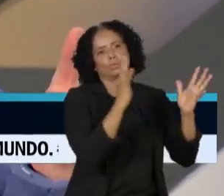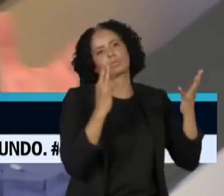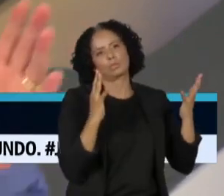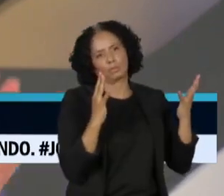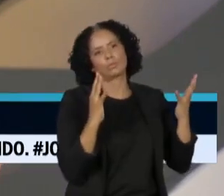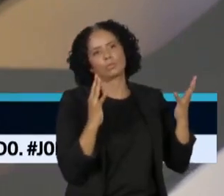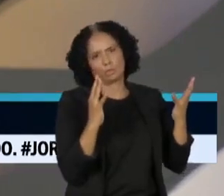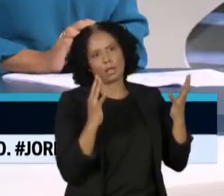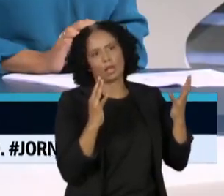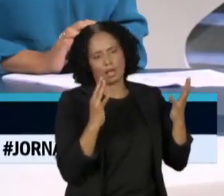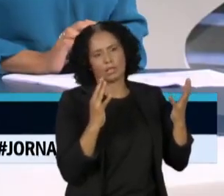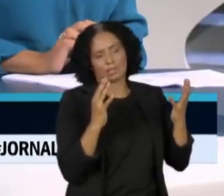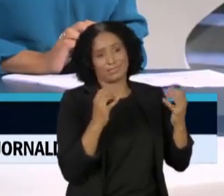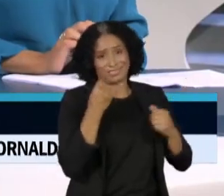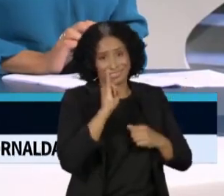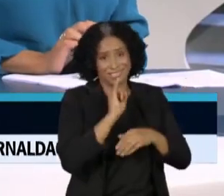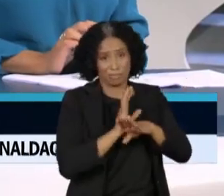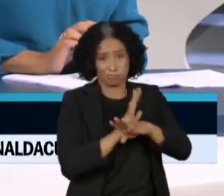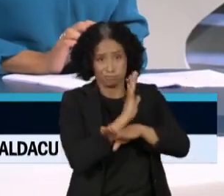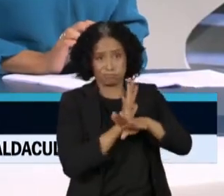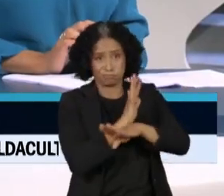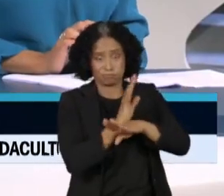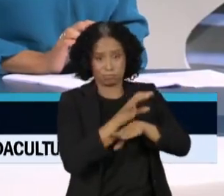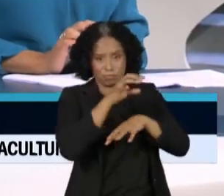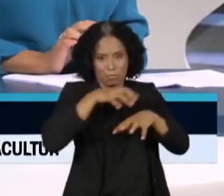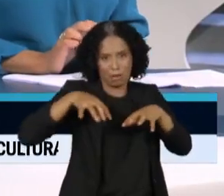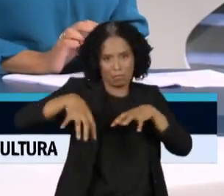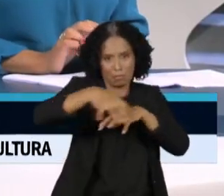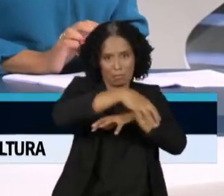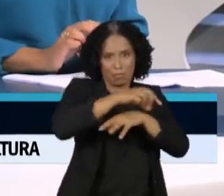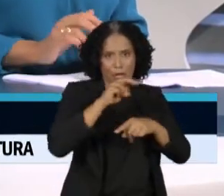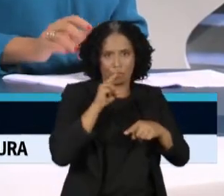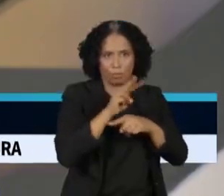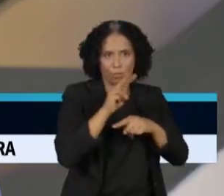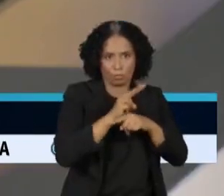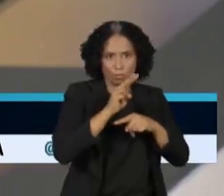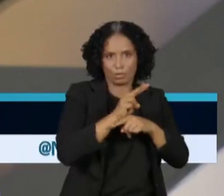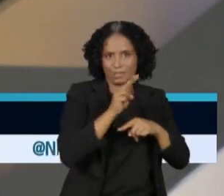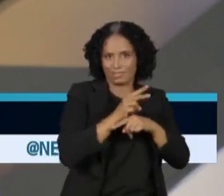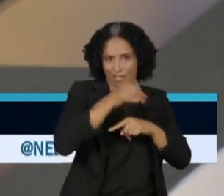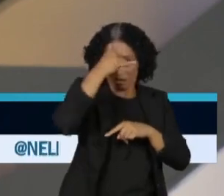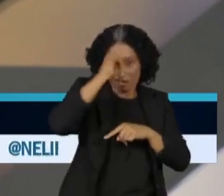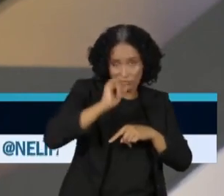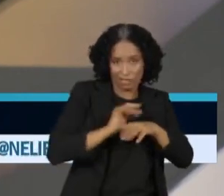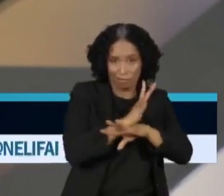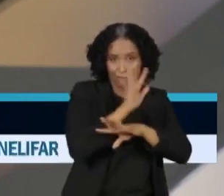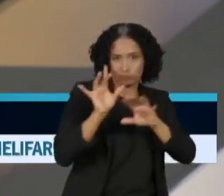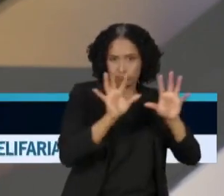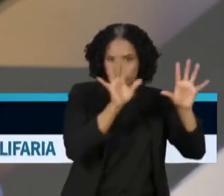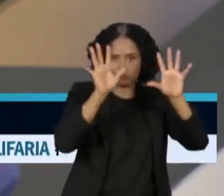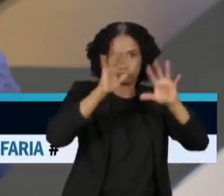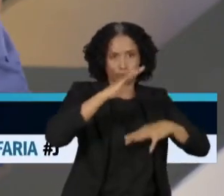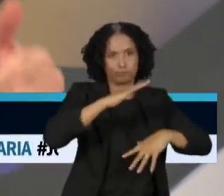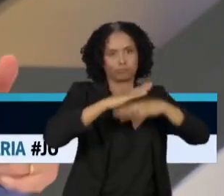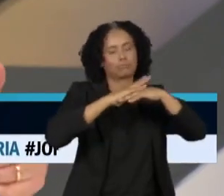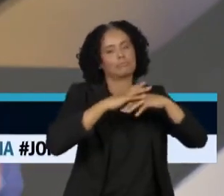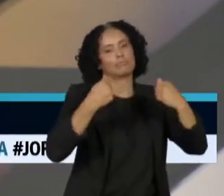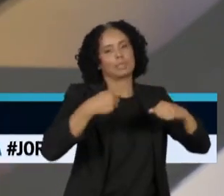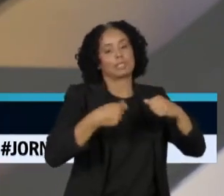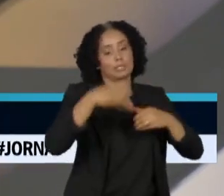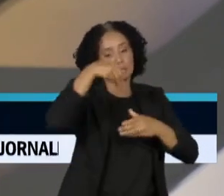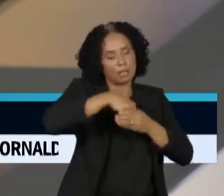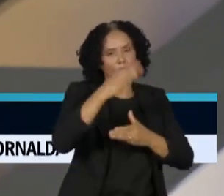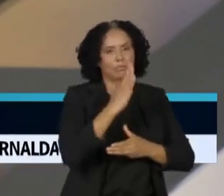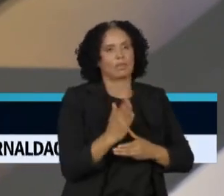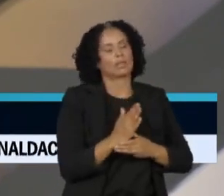E o crédito de carbono é um dos exemplos, mas para isso a gente precisa nos organizarmos internamente. Tem que ter